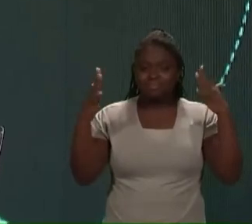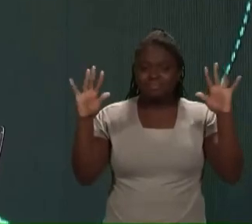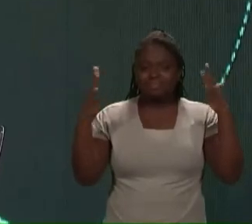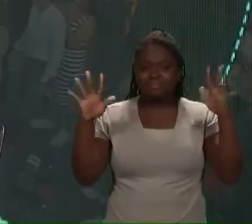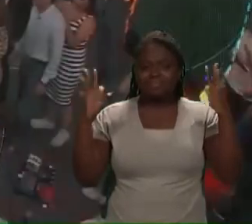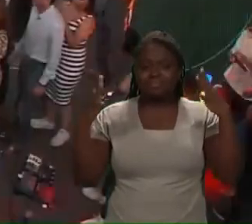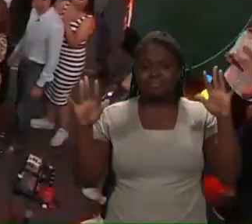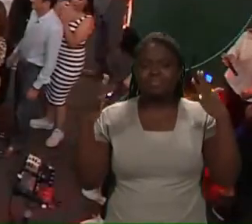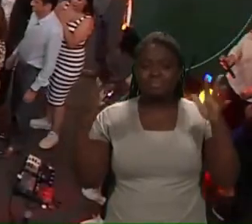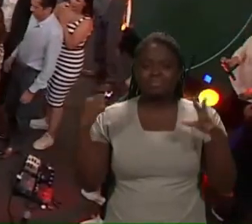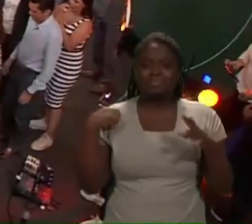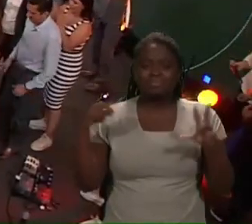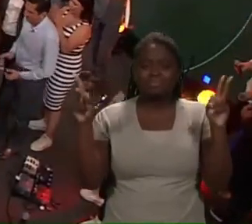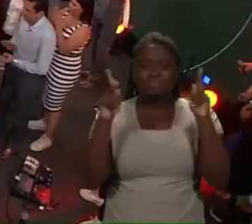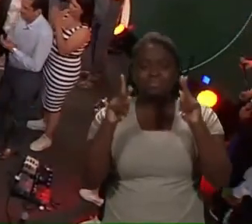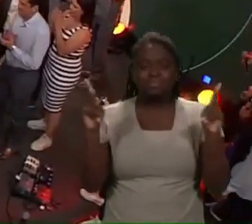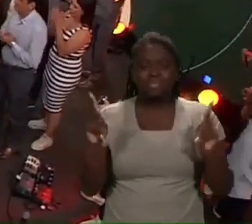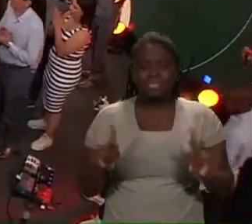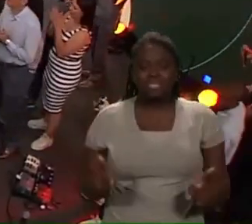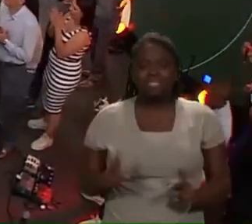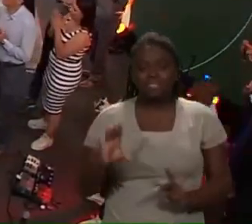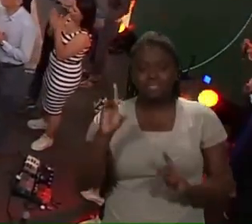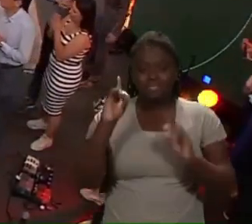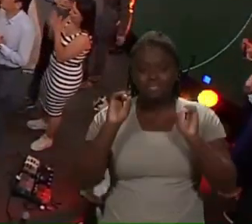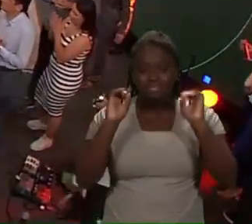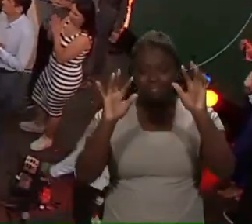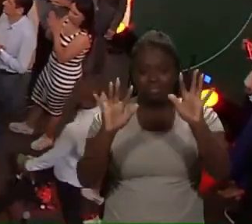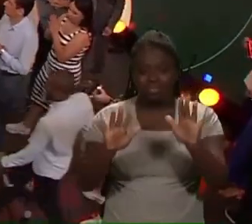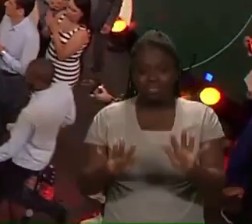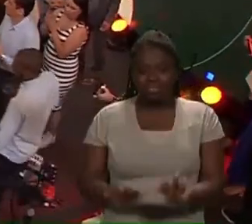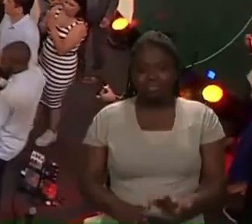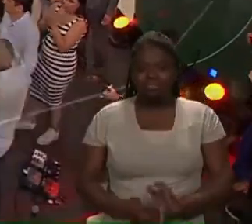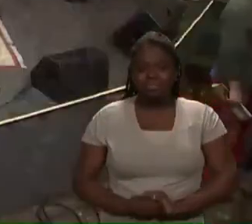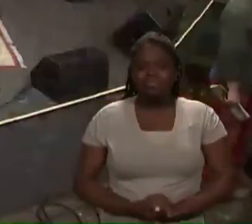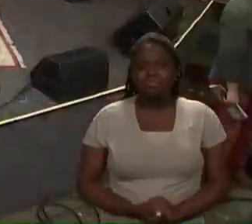Vai na paz. E que Deus te abençoe.